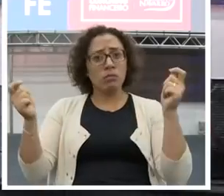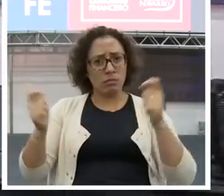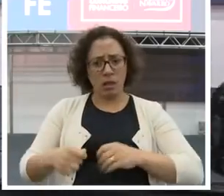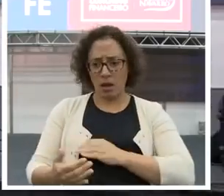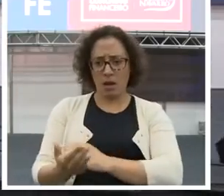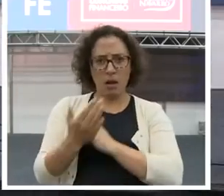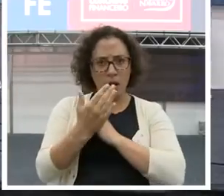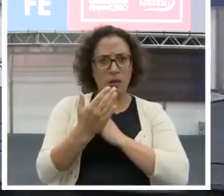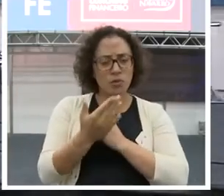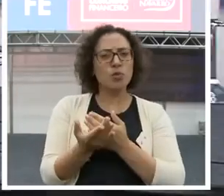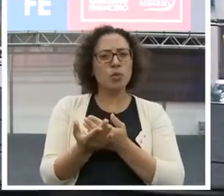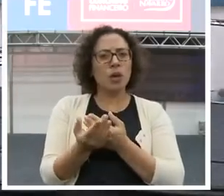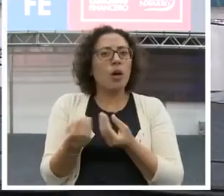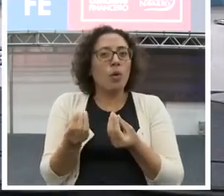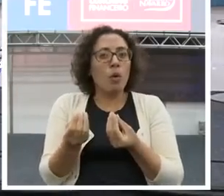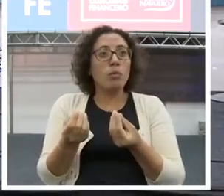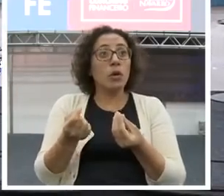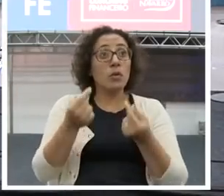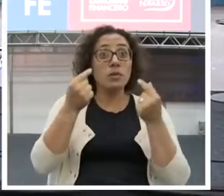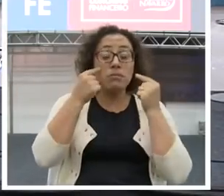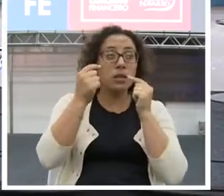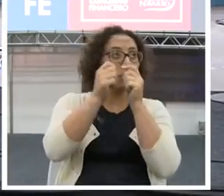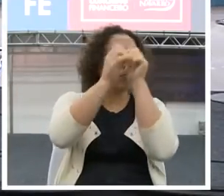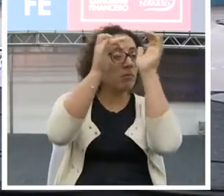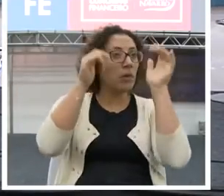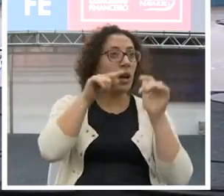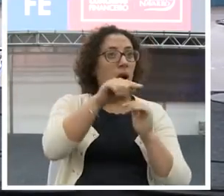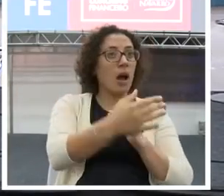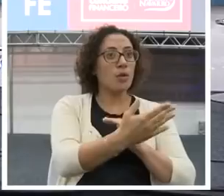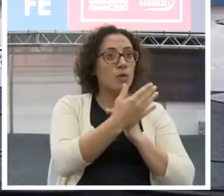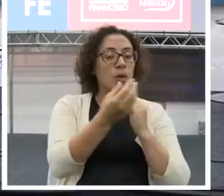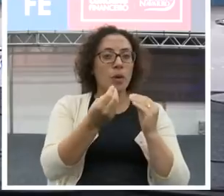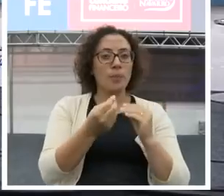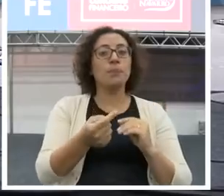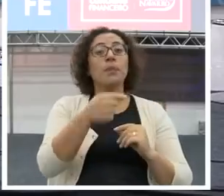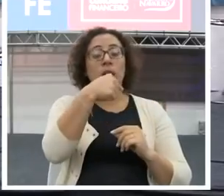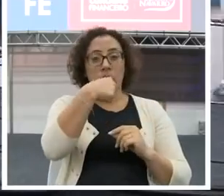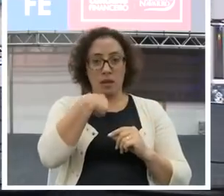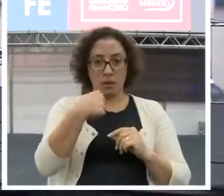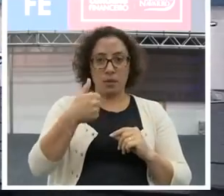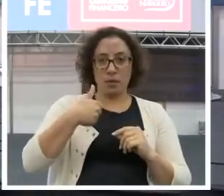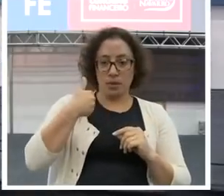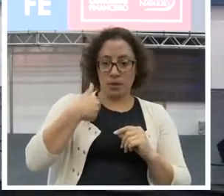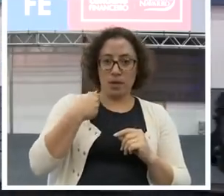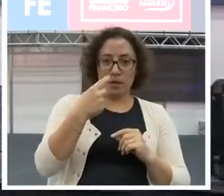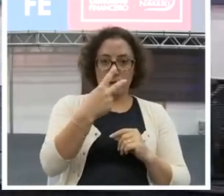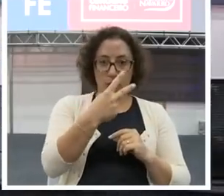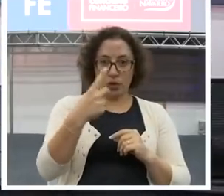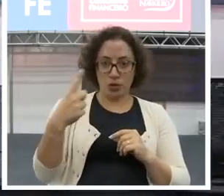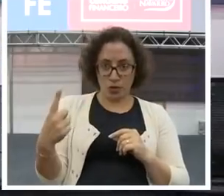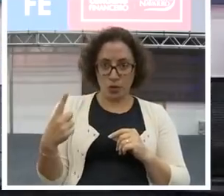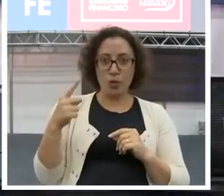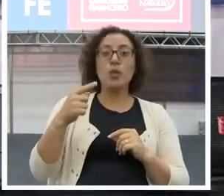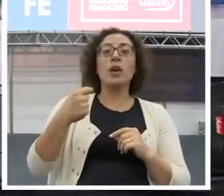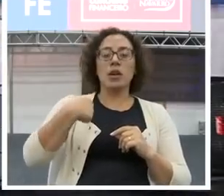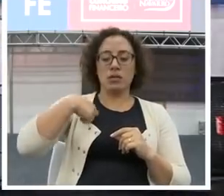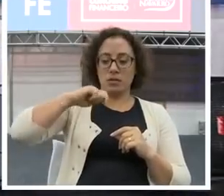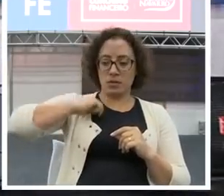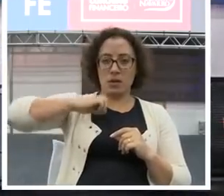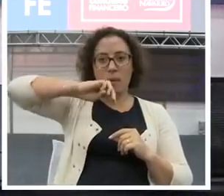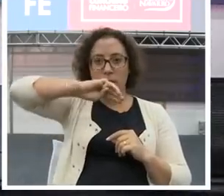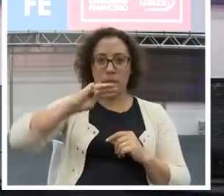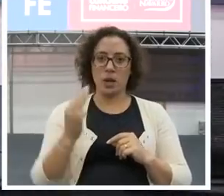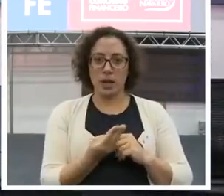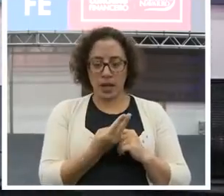Brevemente falando da minha história. Eu me tornei milionário aos 21 anos de idade. Eu tenho 48.